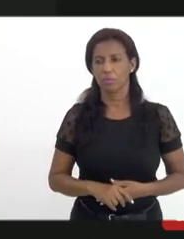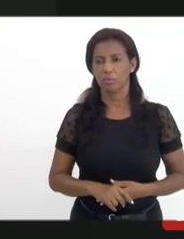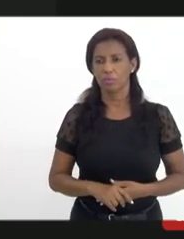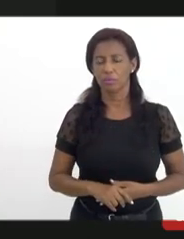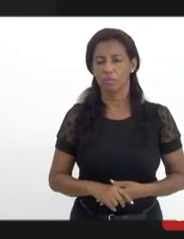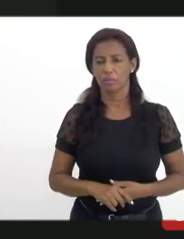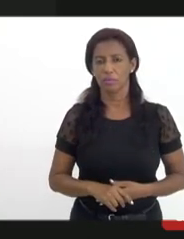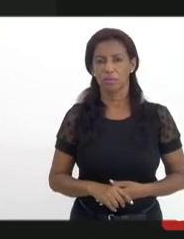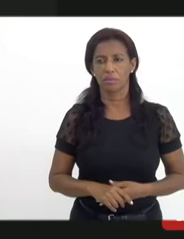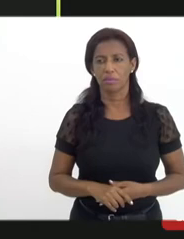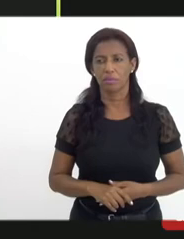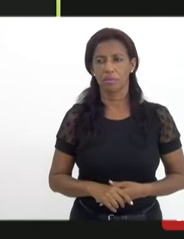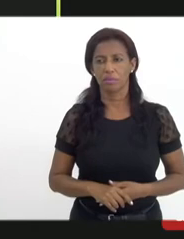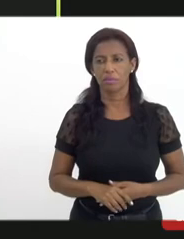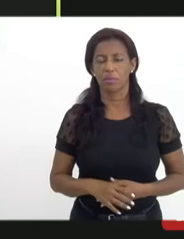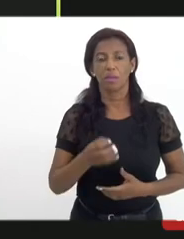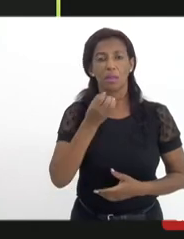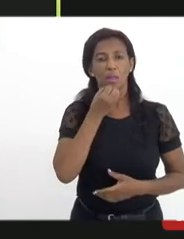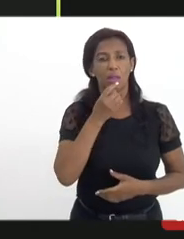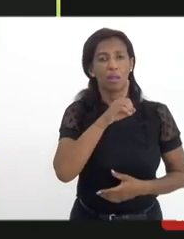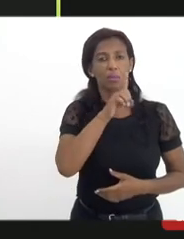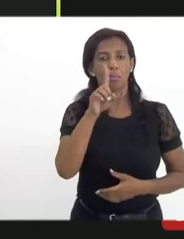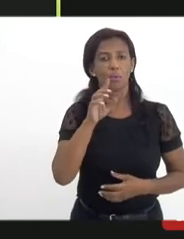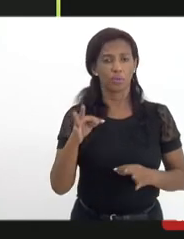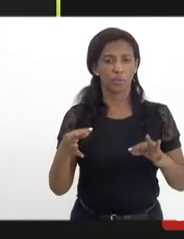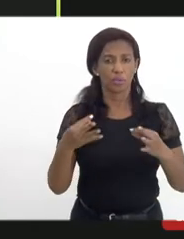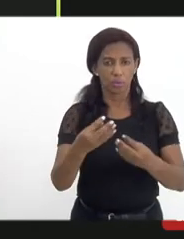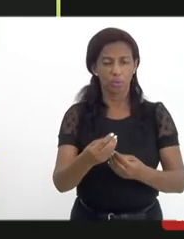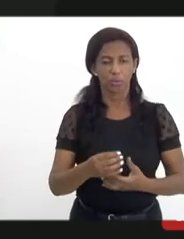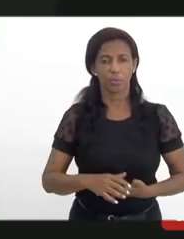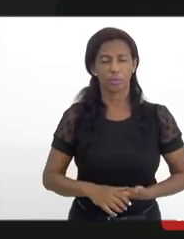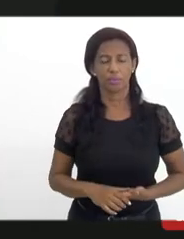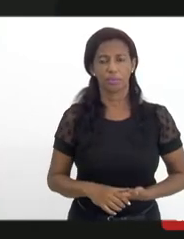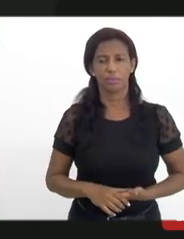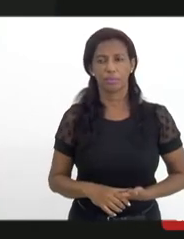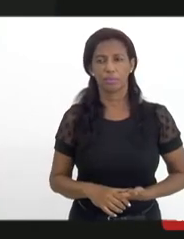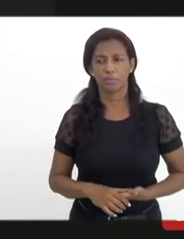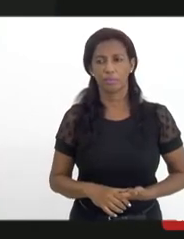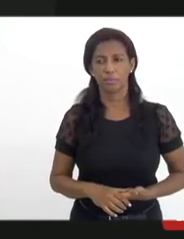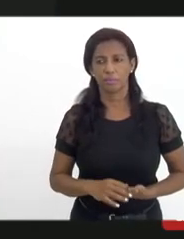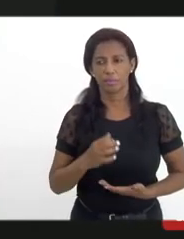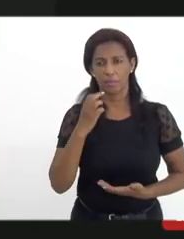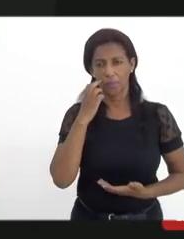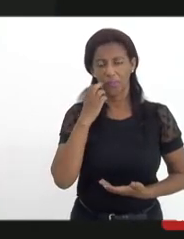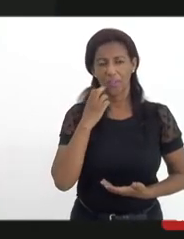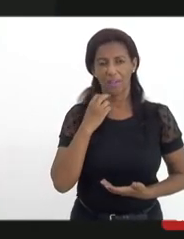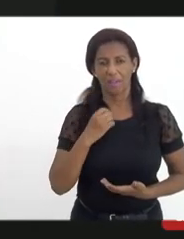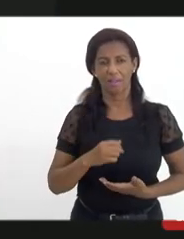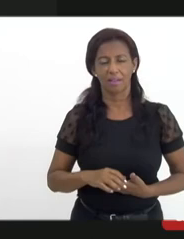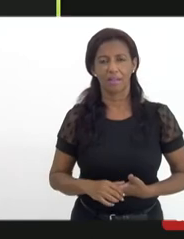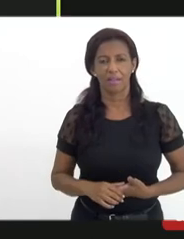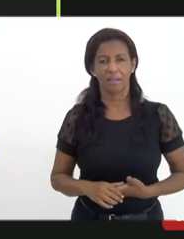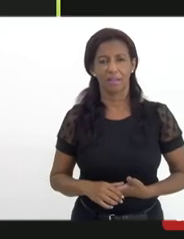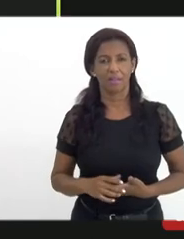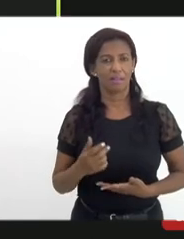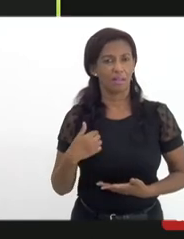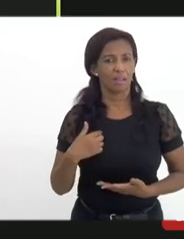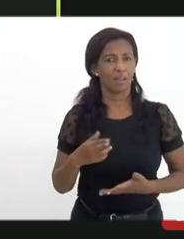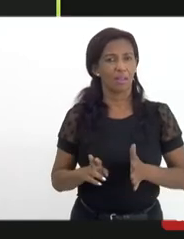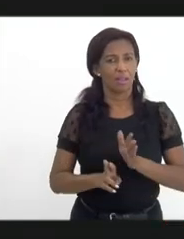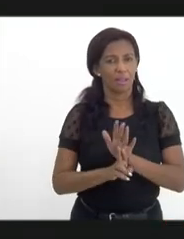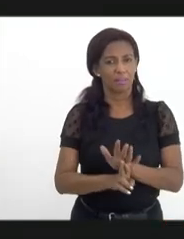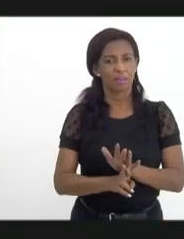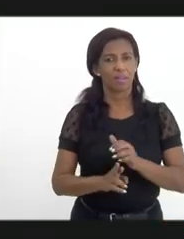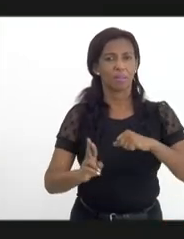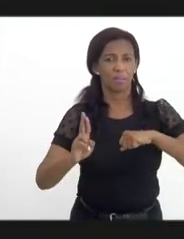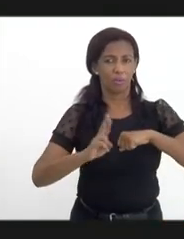Bom dia. Isso, Abril. Bom dia a todos. Bom dia. Bom Obrigado por acertar o convite. Representa aqui também o município de